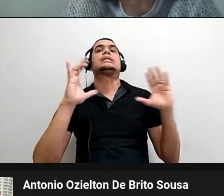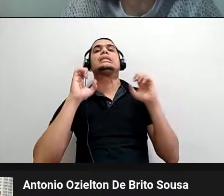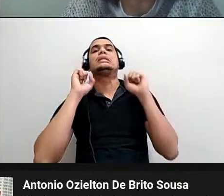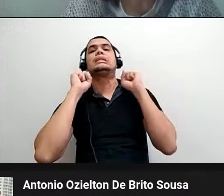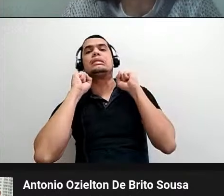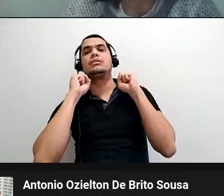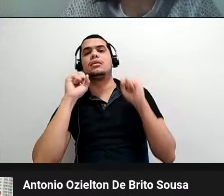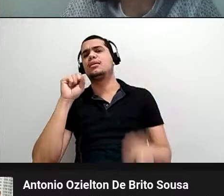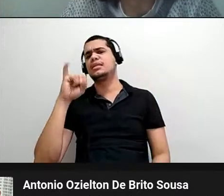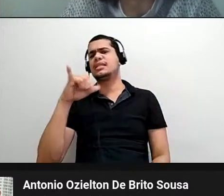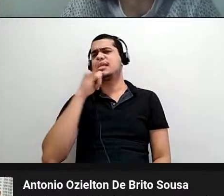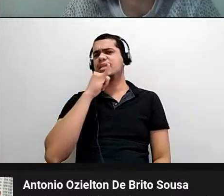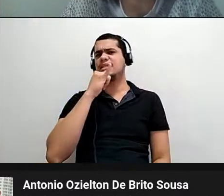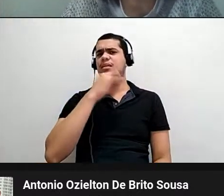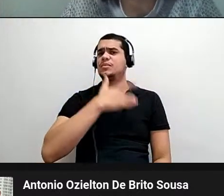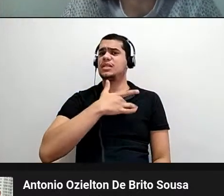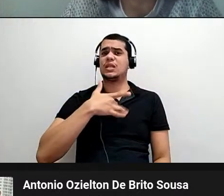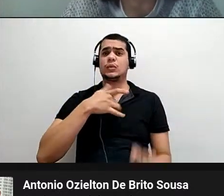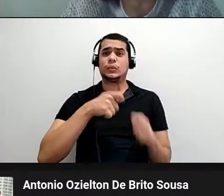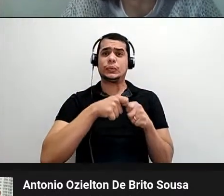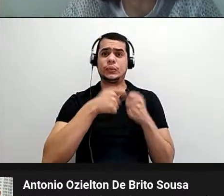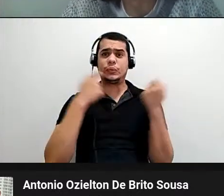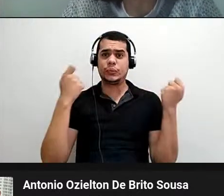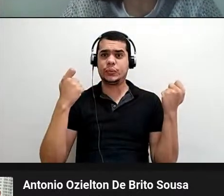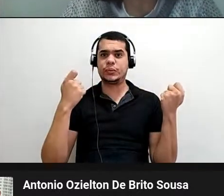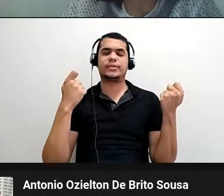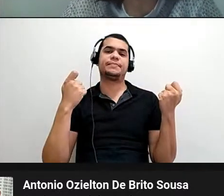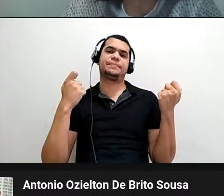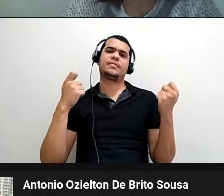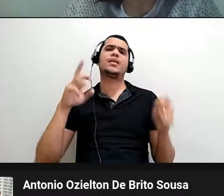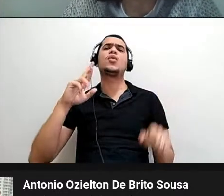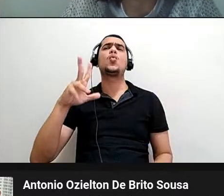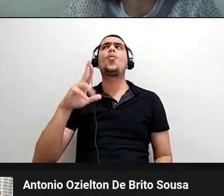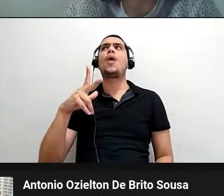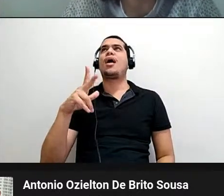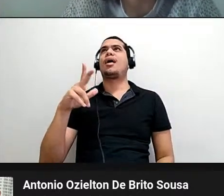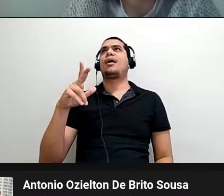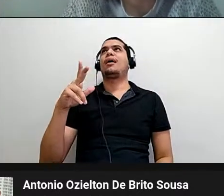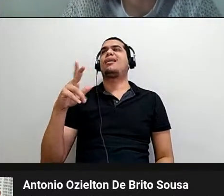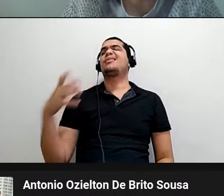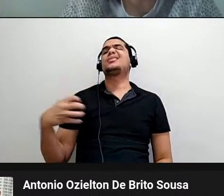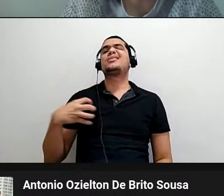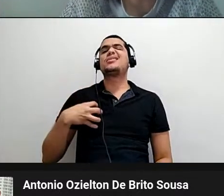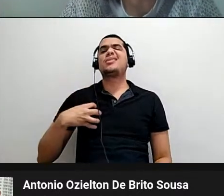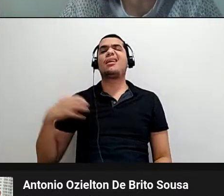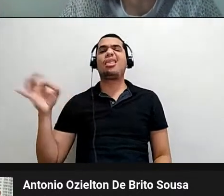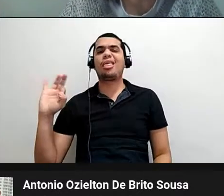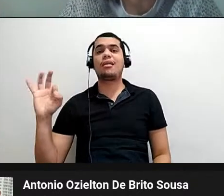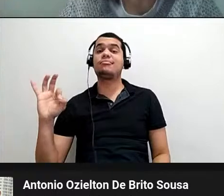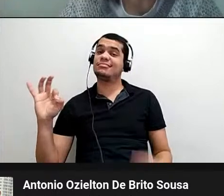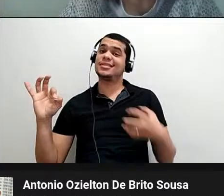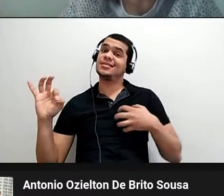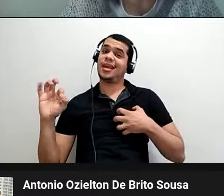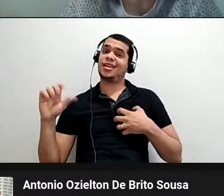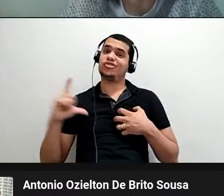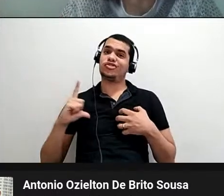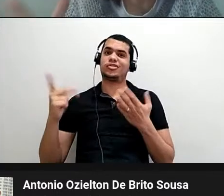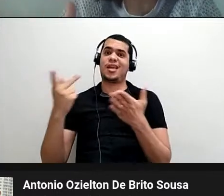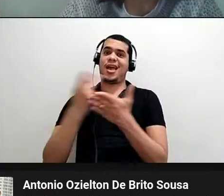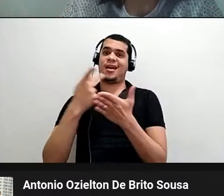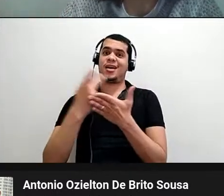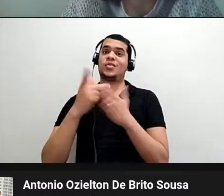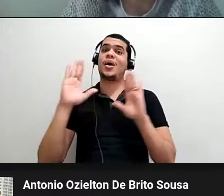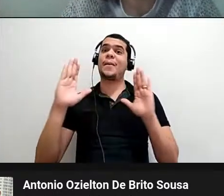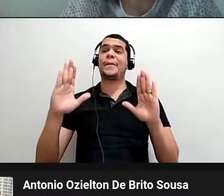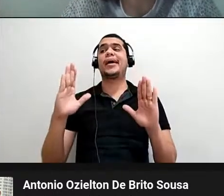te custe a tua saúde, não é que você não sinta que isso está errado. né? Mas é que você